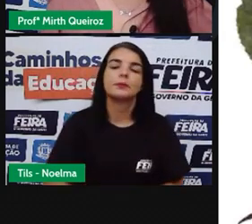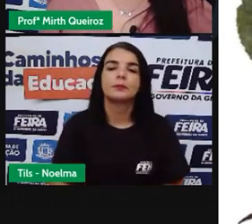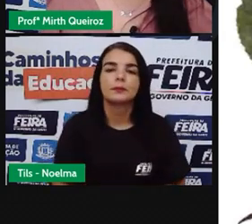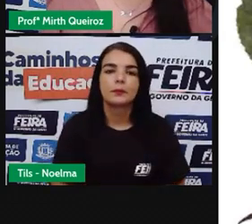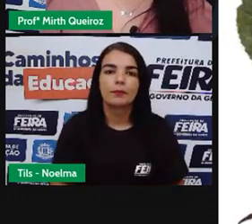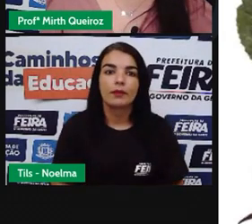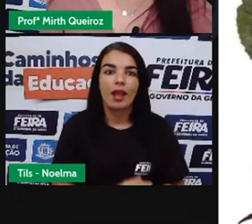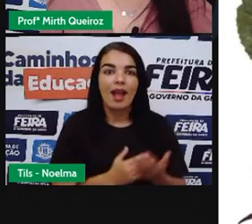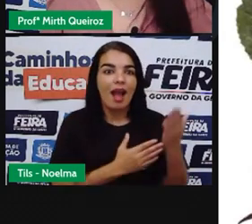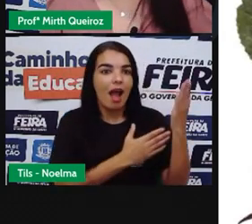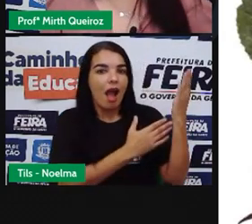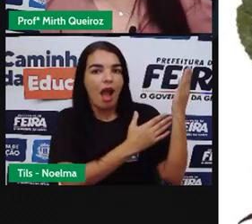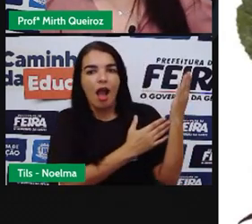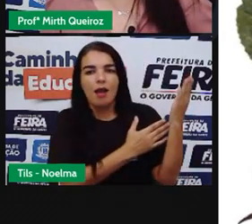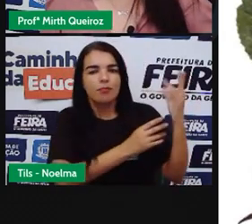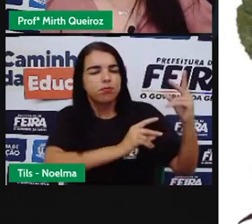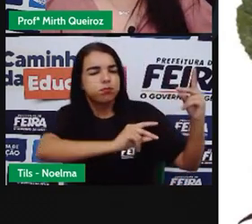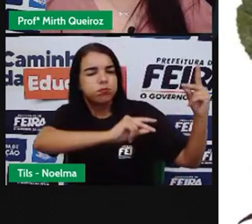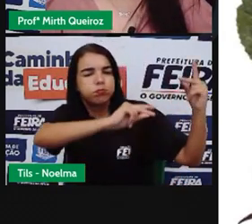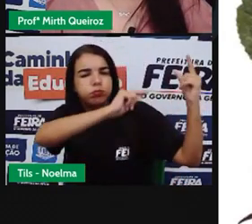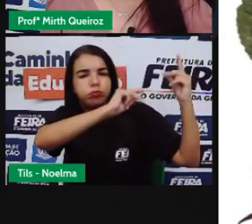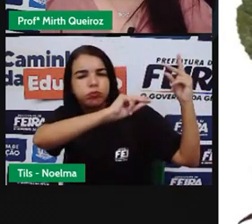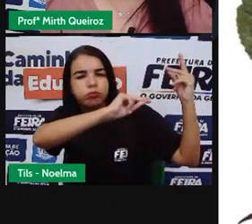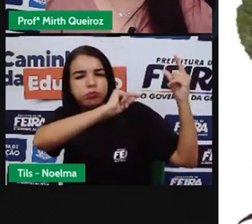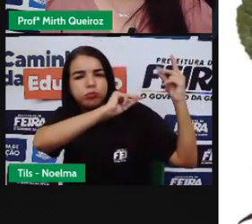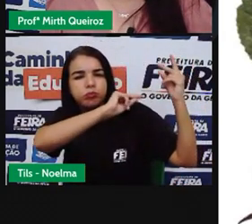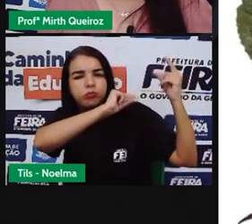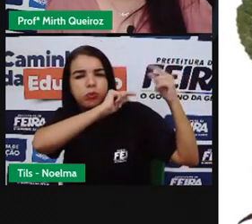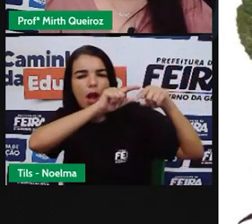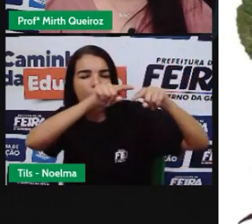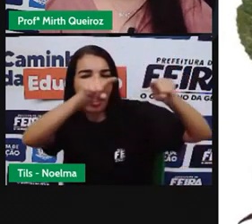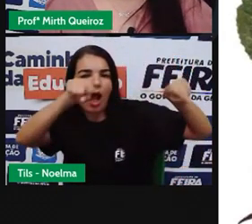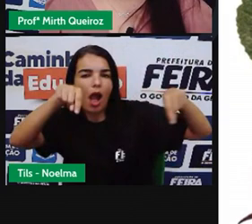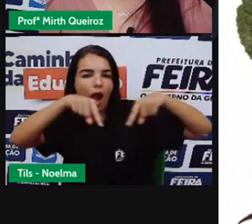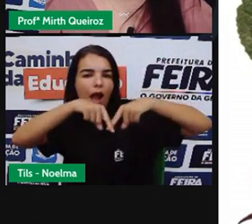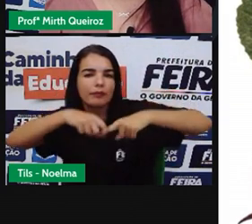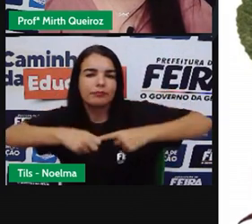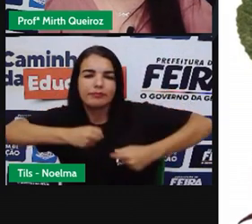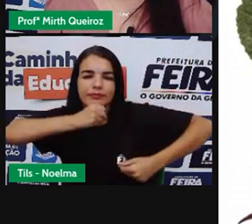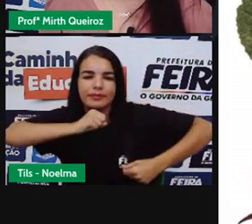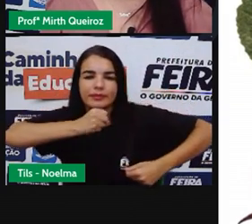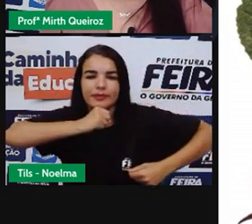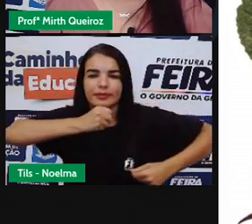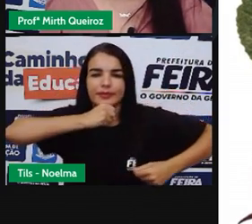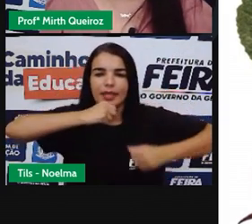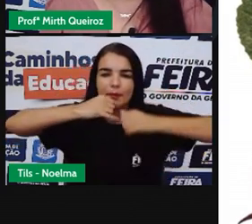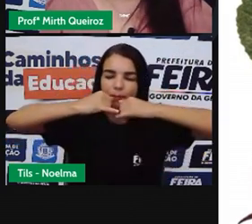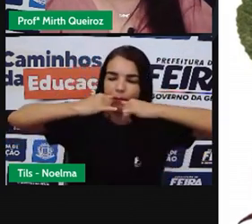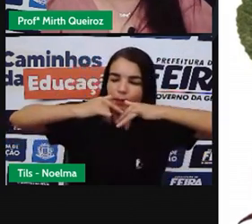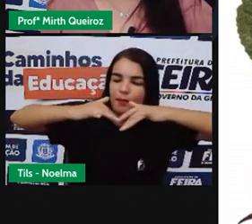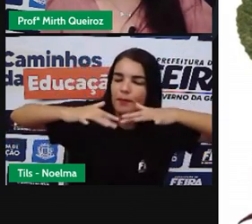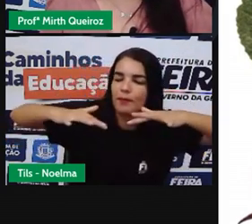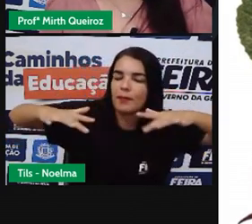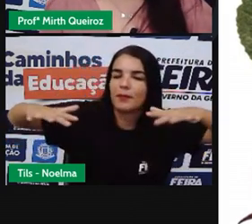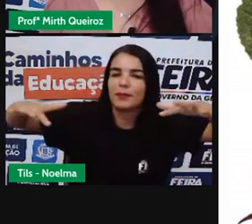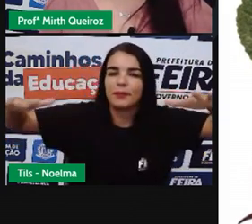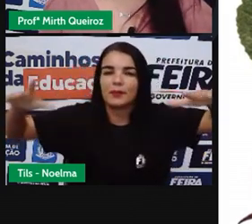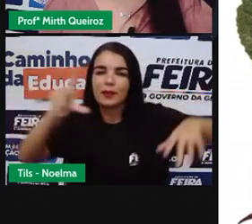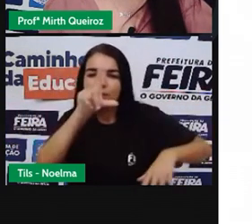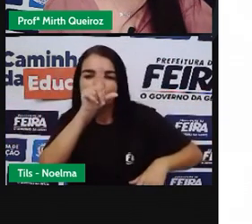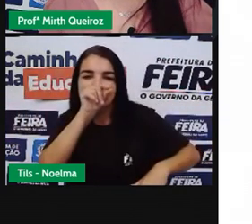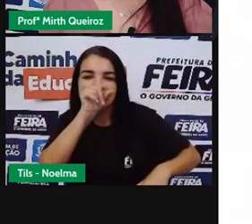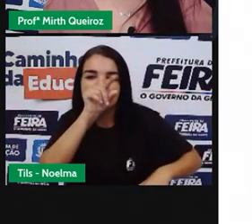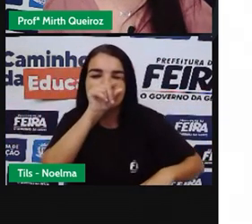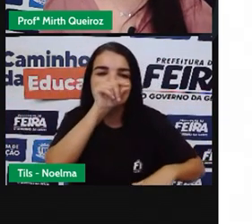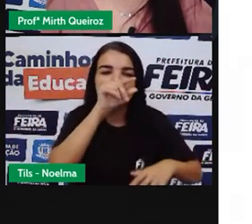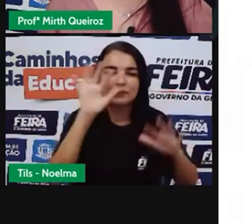Desde a quadra Mais antiga Que rezam os pergaminhos Cantam a mesma cantiga Na floresta Os passarinhos Pagundes